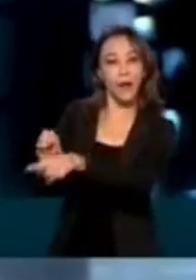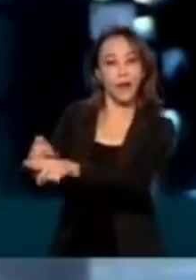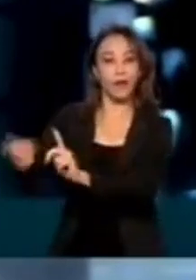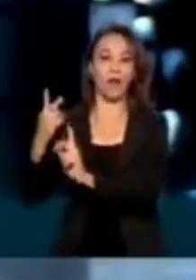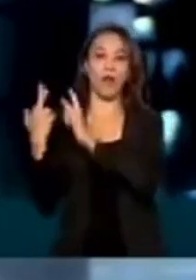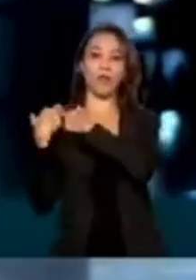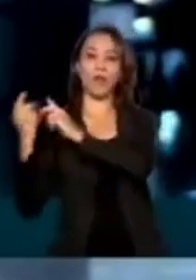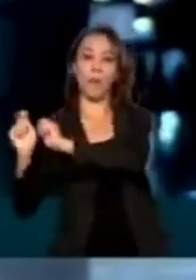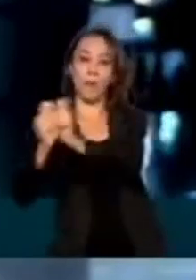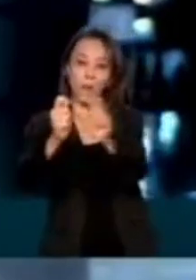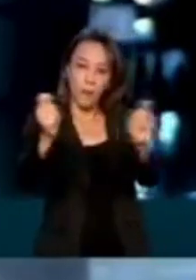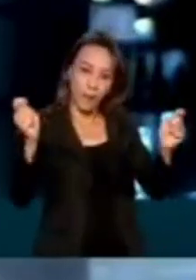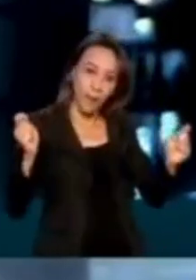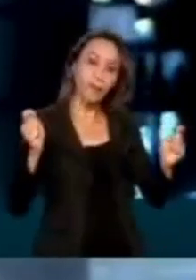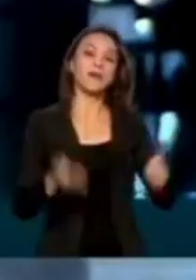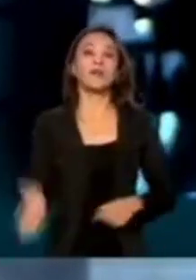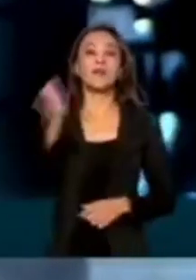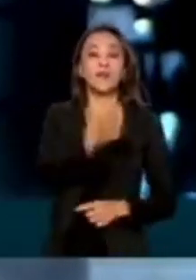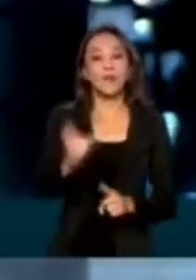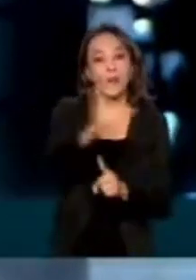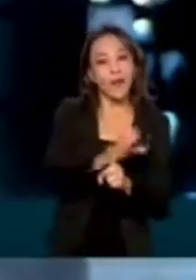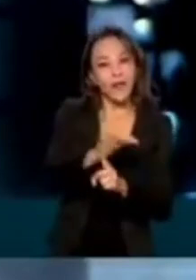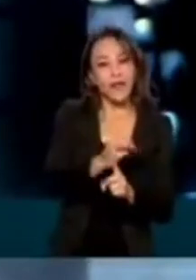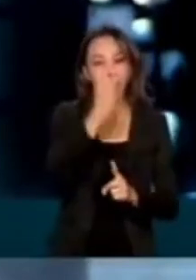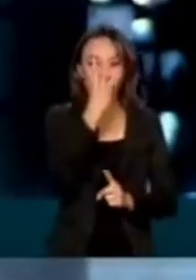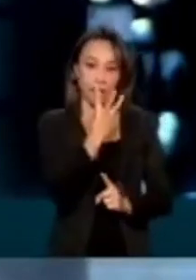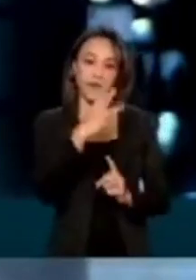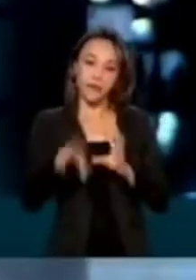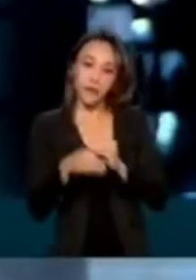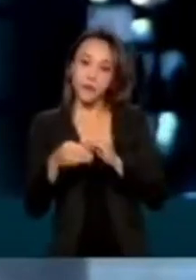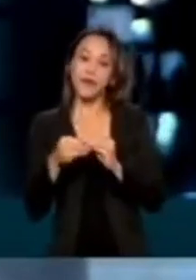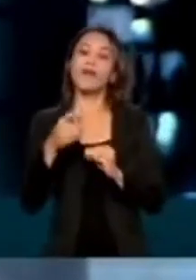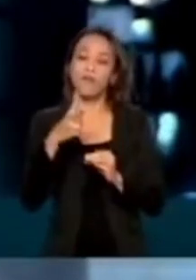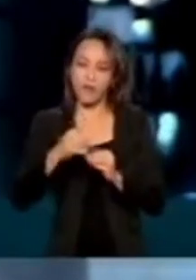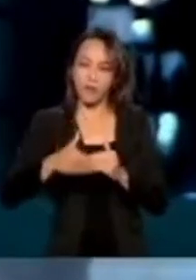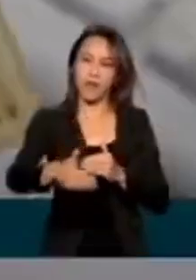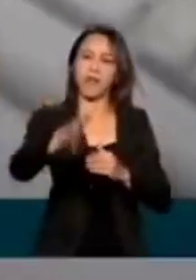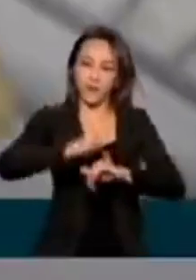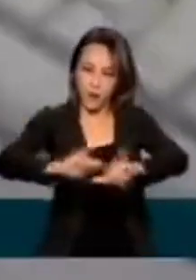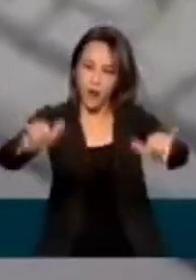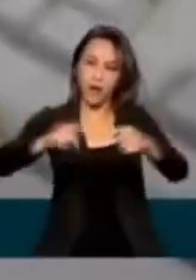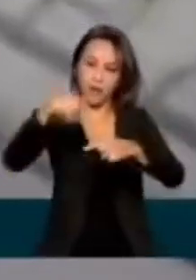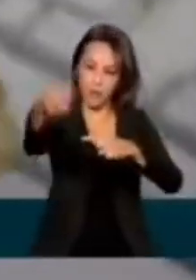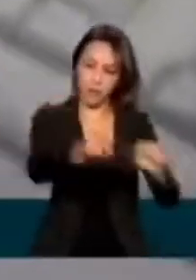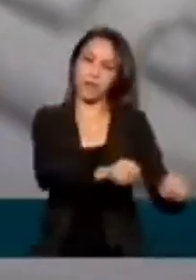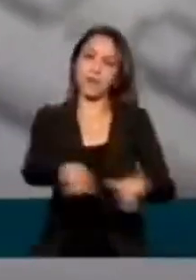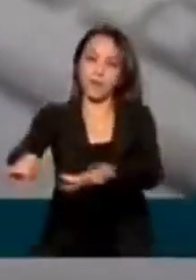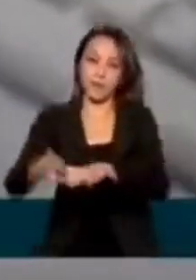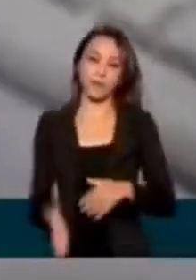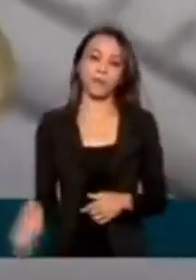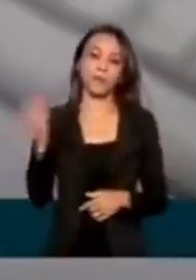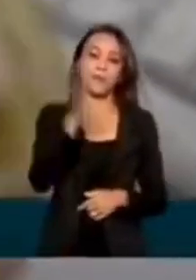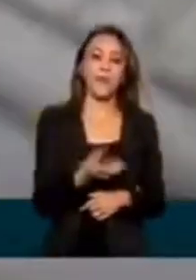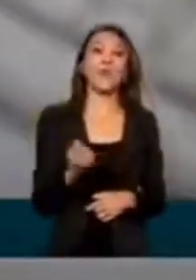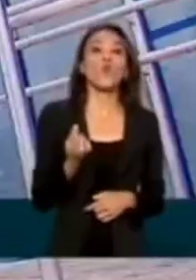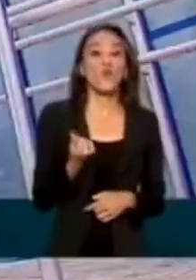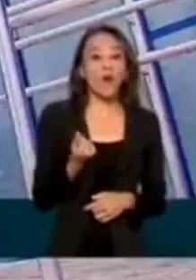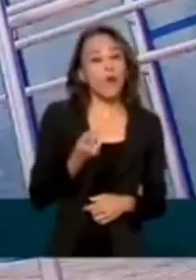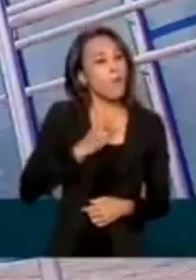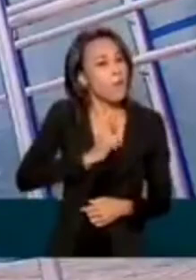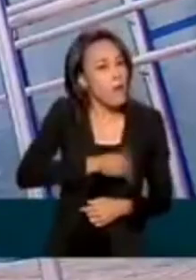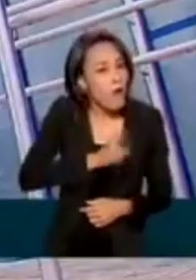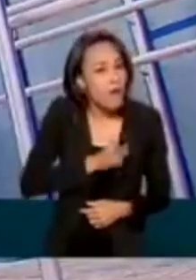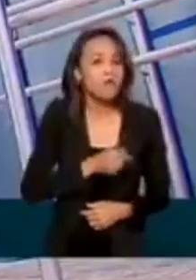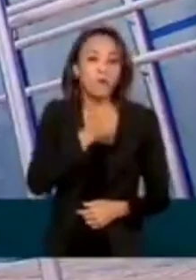pagamentos. O calendário das três parcelas extras será definido nas próximas semanas. O valor das próximas parcelas será o mesmo,